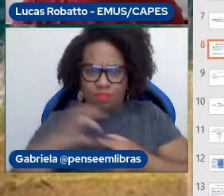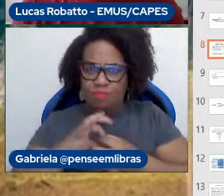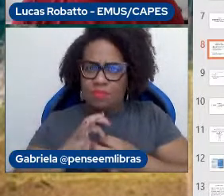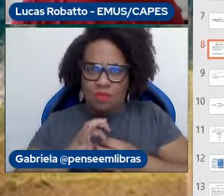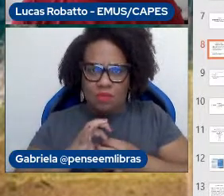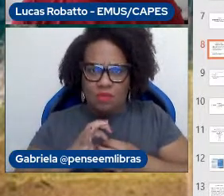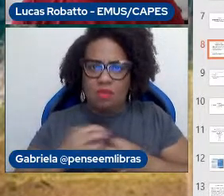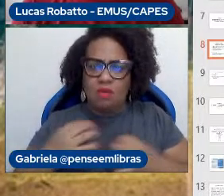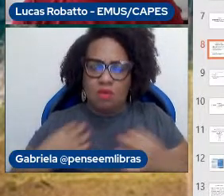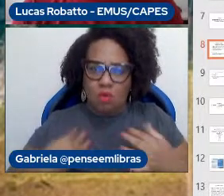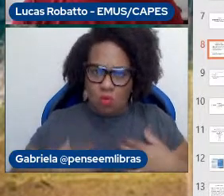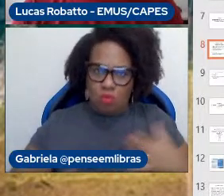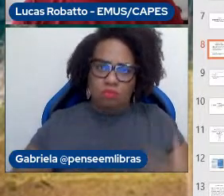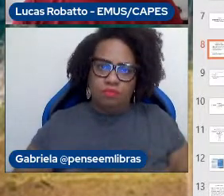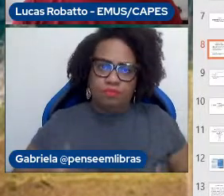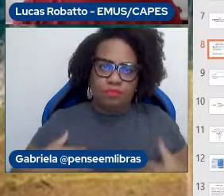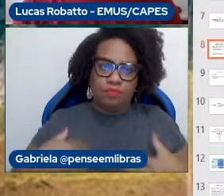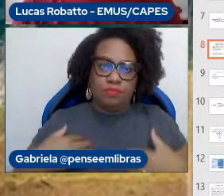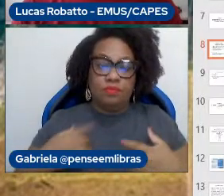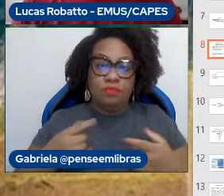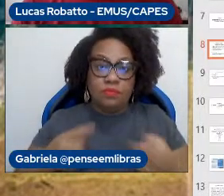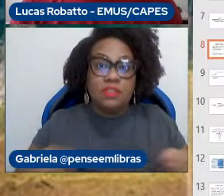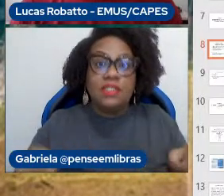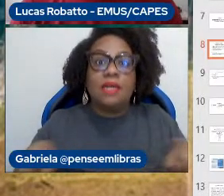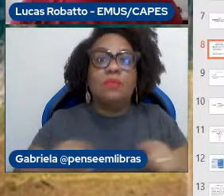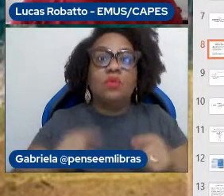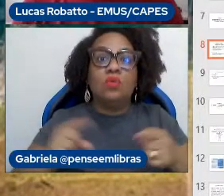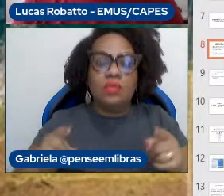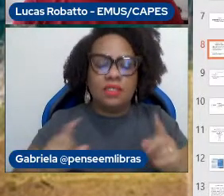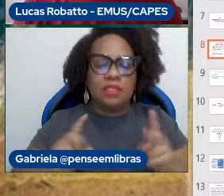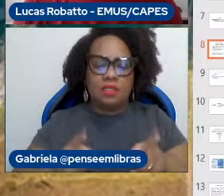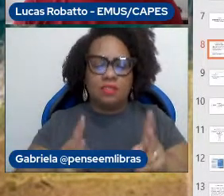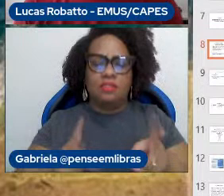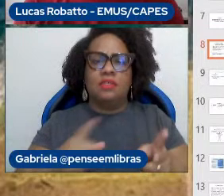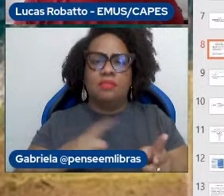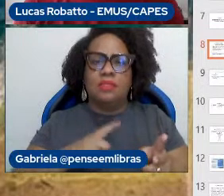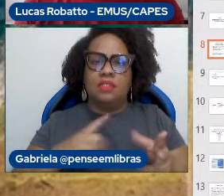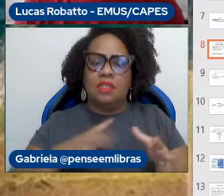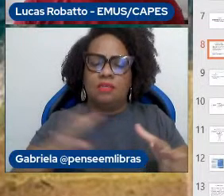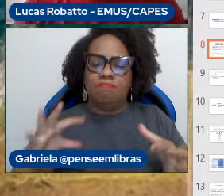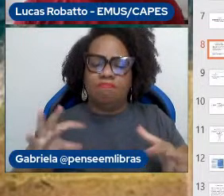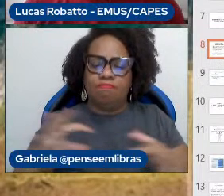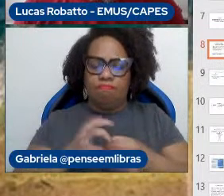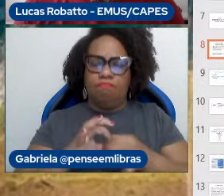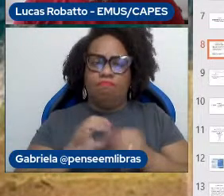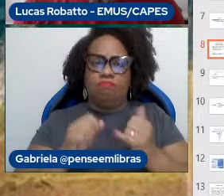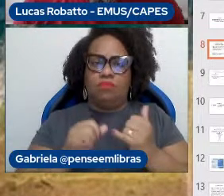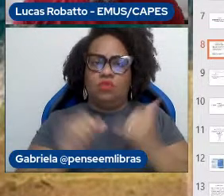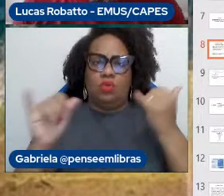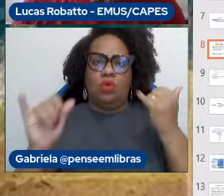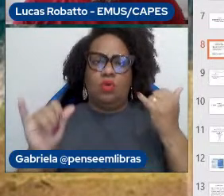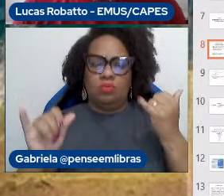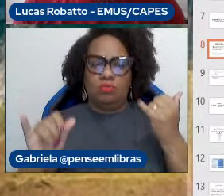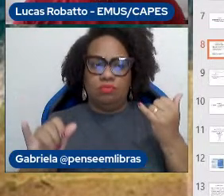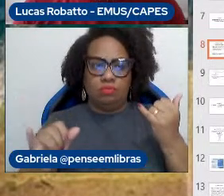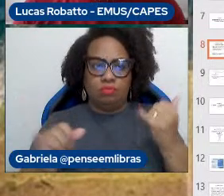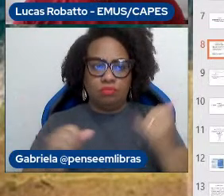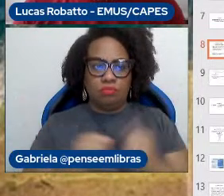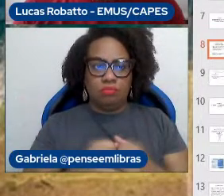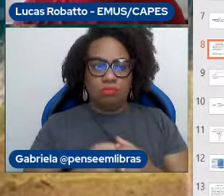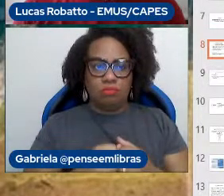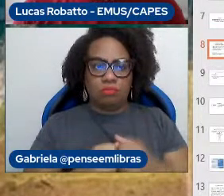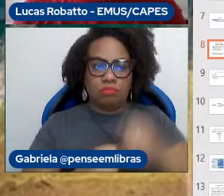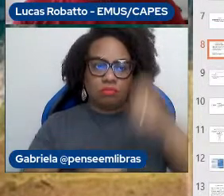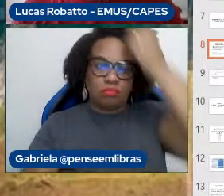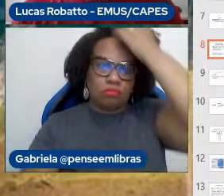Na música, isso aparece primeiro de uma forma muito chocante com o estudo do Tsai da